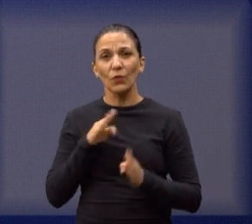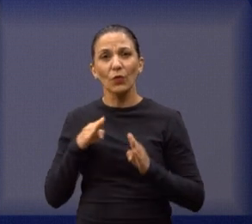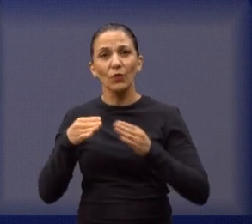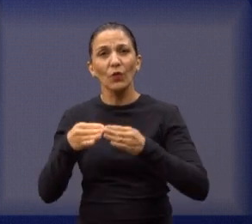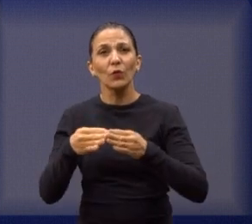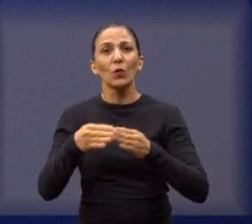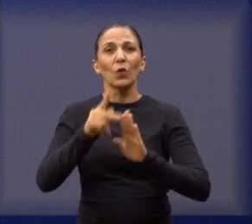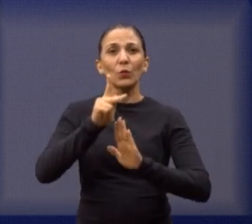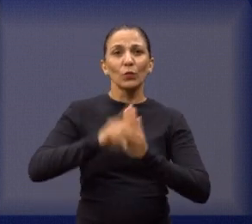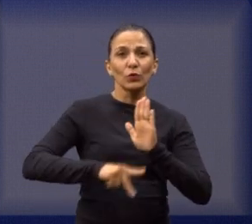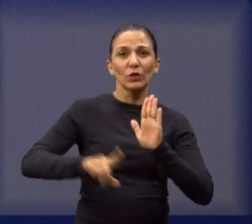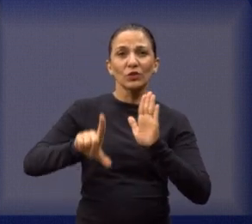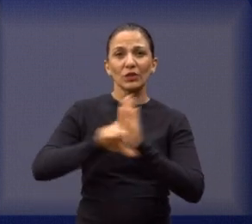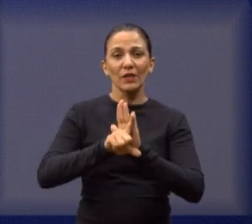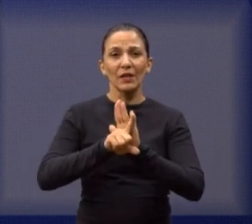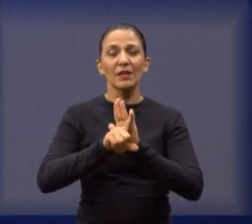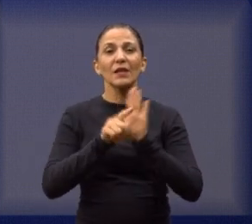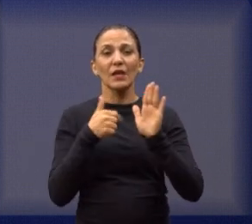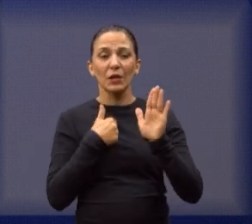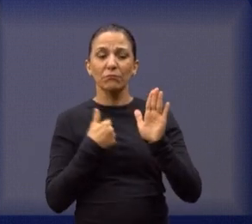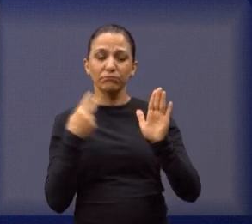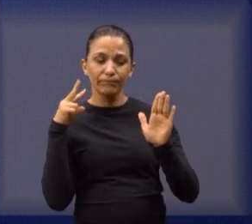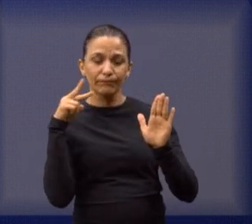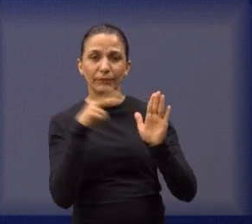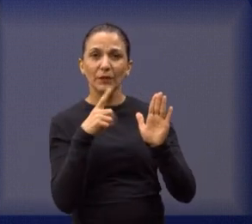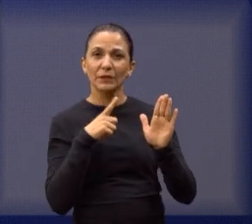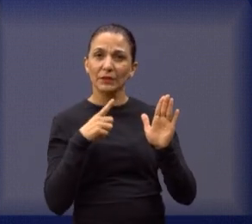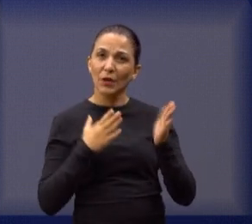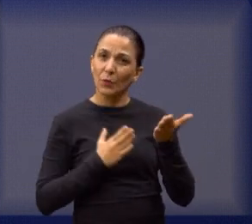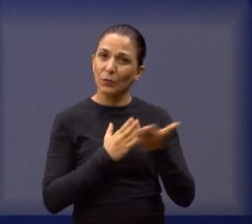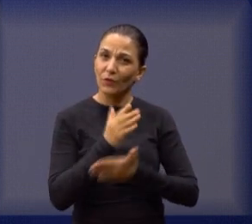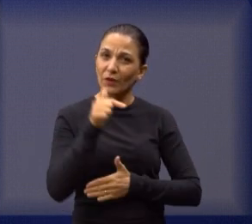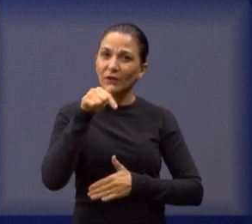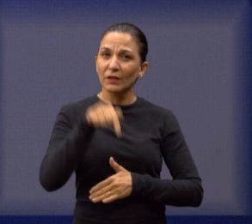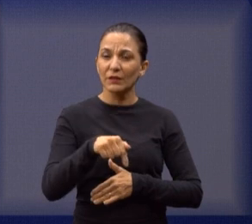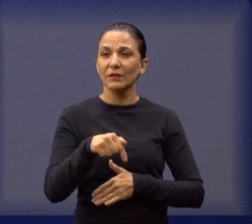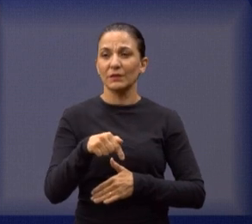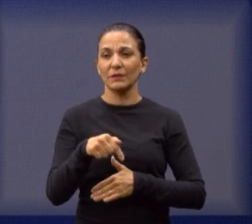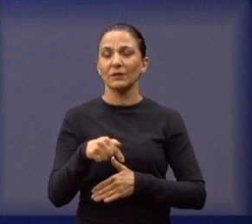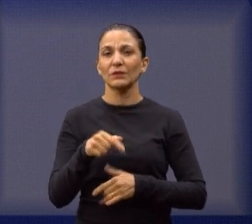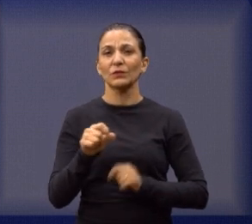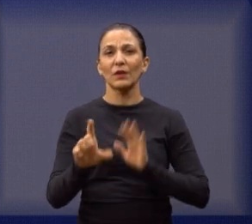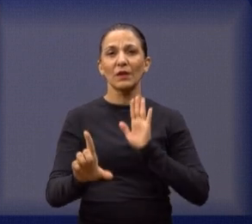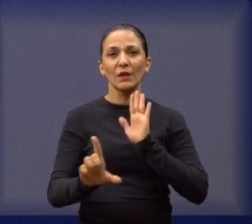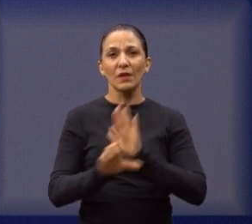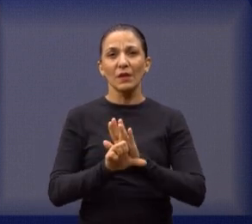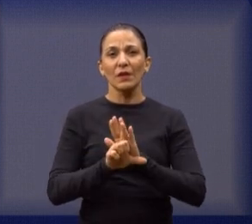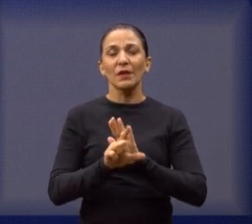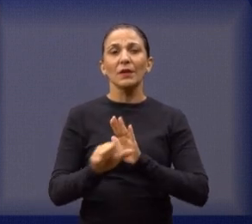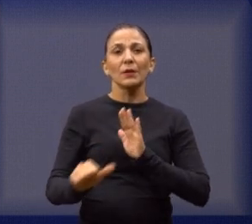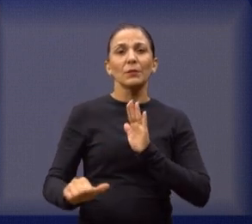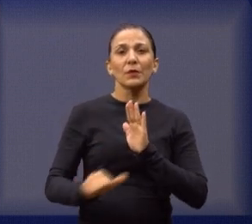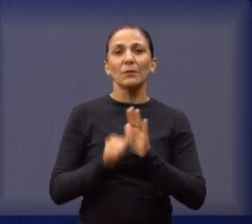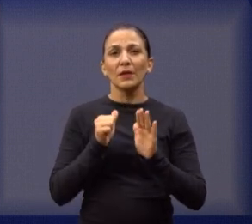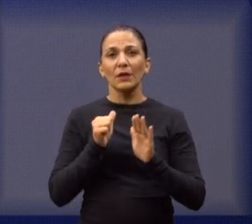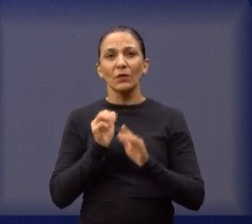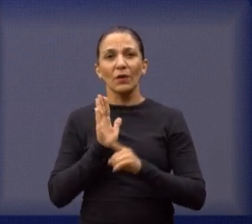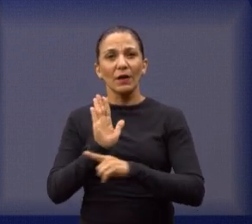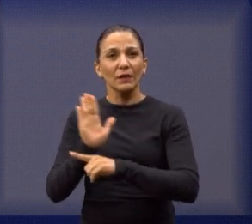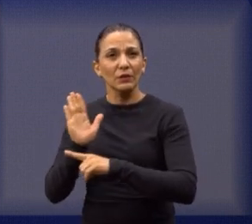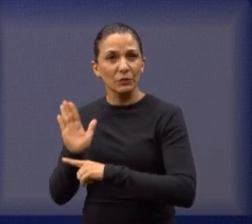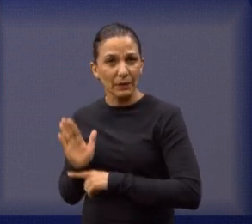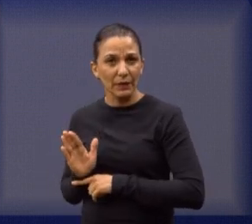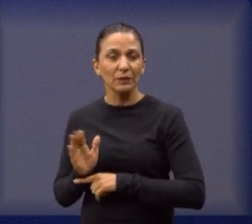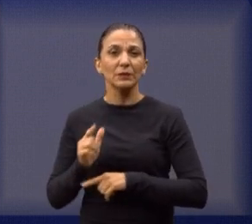de meus projetos de lei aprovados nessa casa, como a Lei de Primeiro Socorro e a Lei de Educação